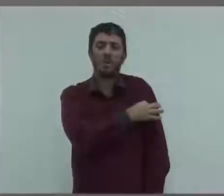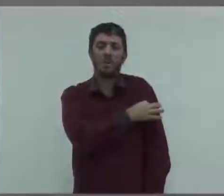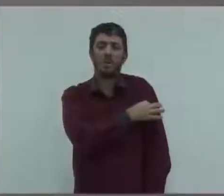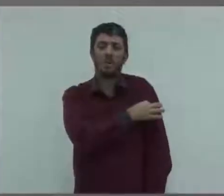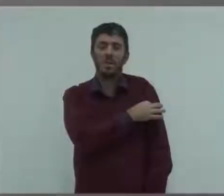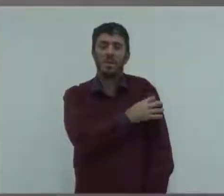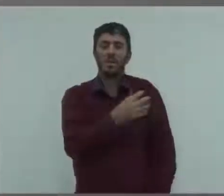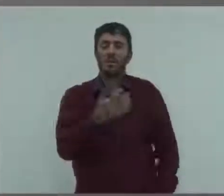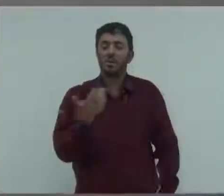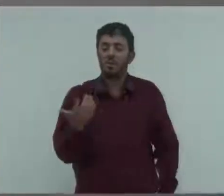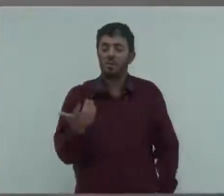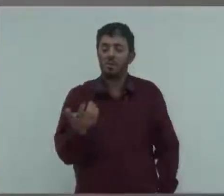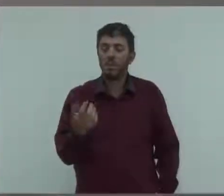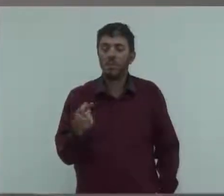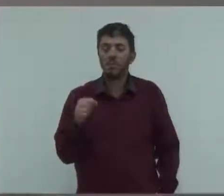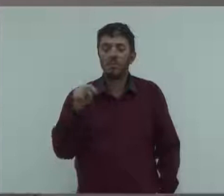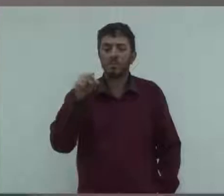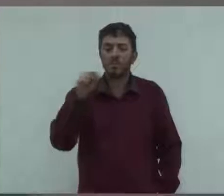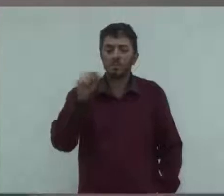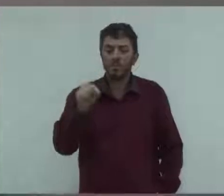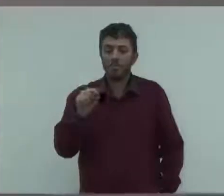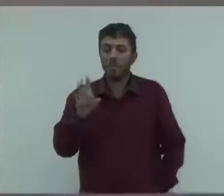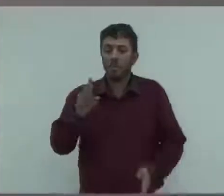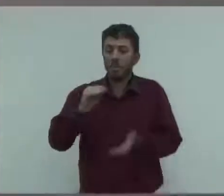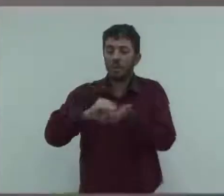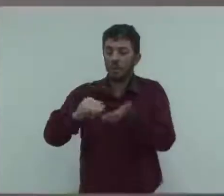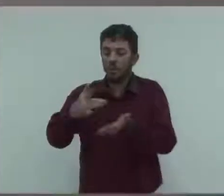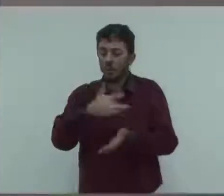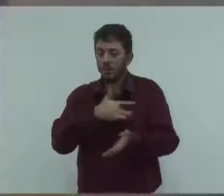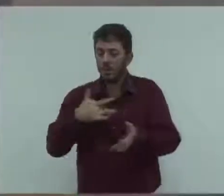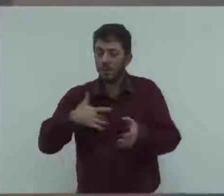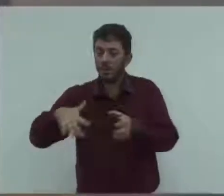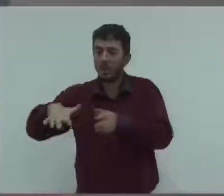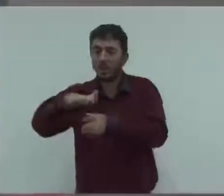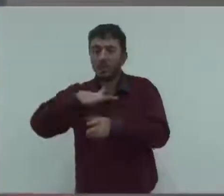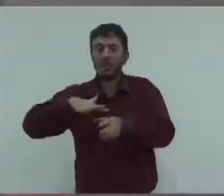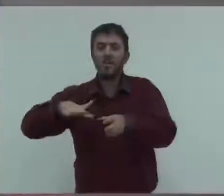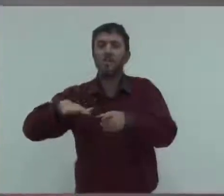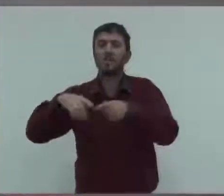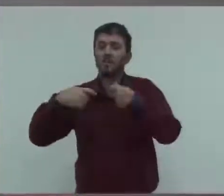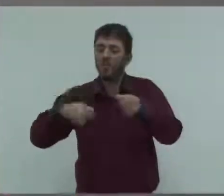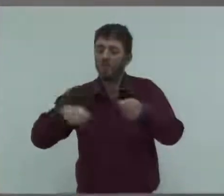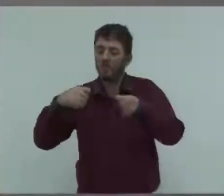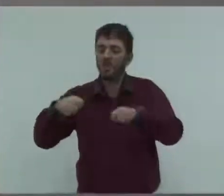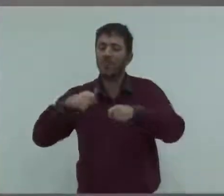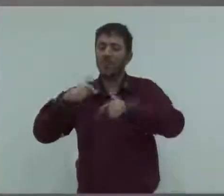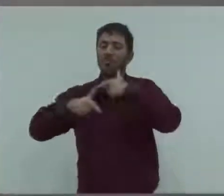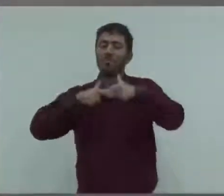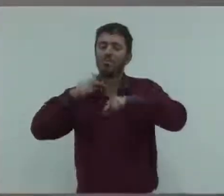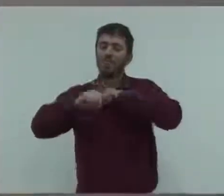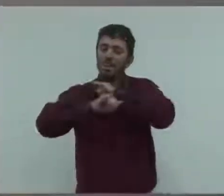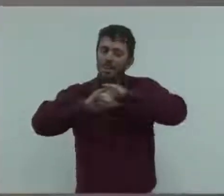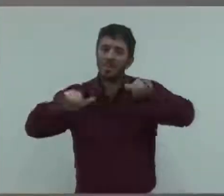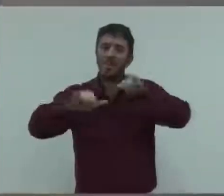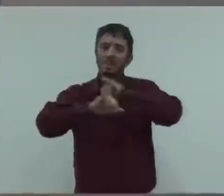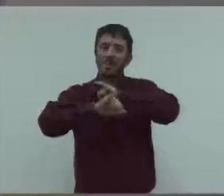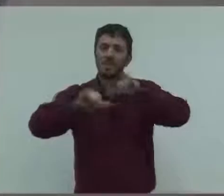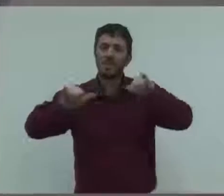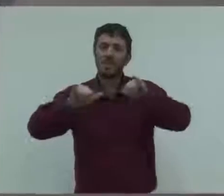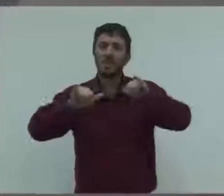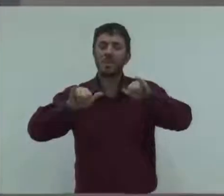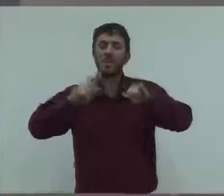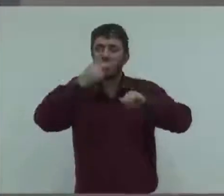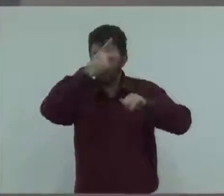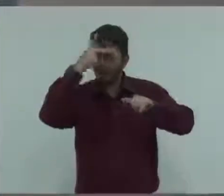Não só da gestão pública, mas talvez de campanhas para que as pessoas possam também manter os terrenos